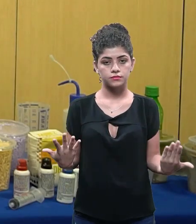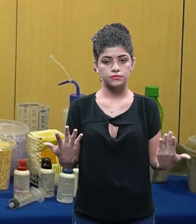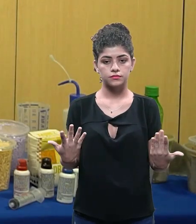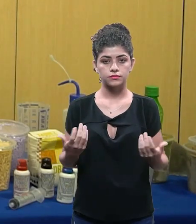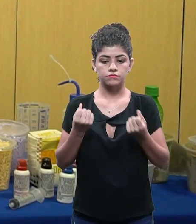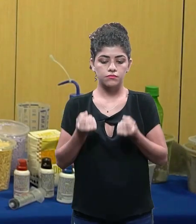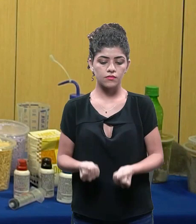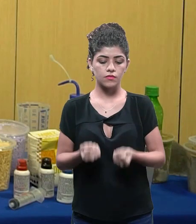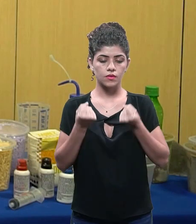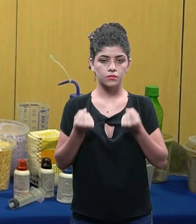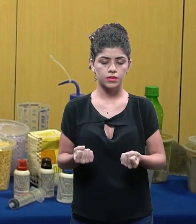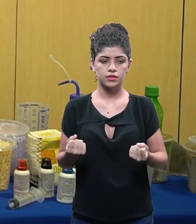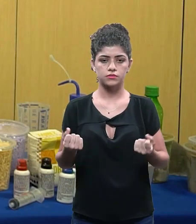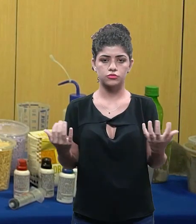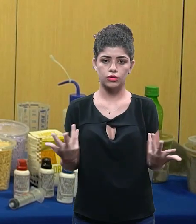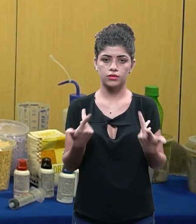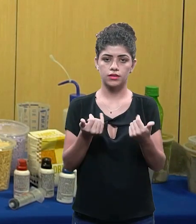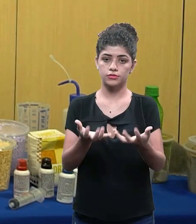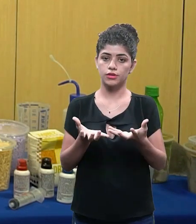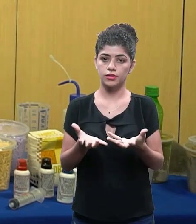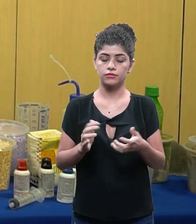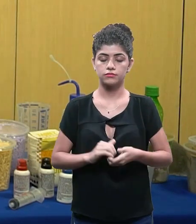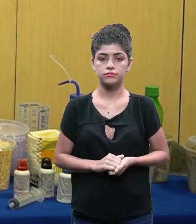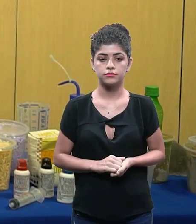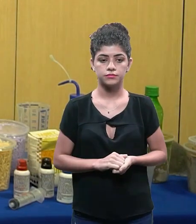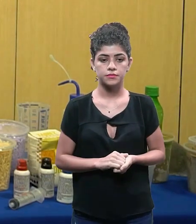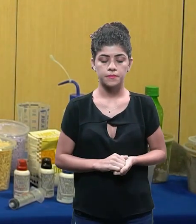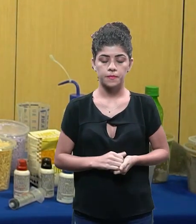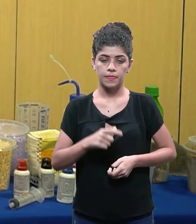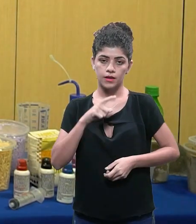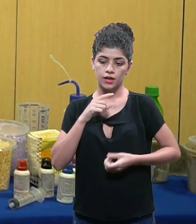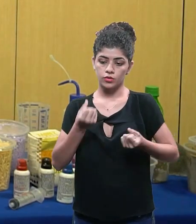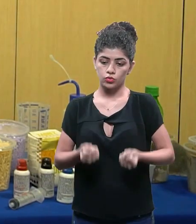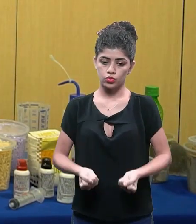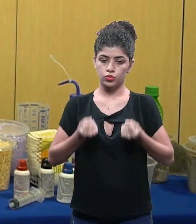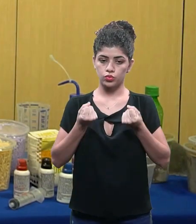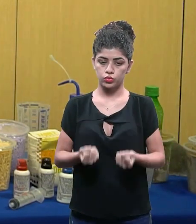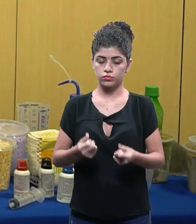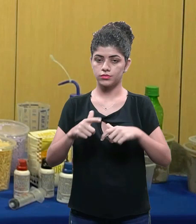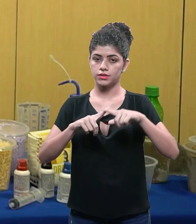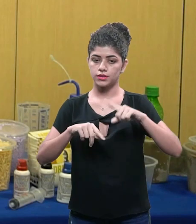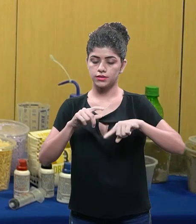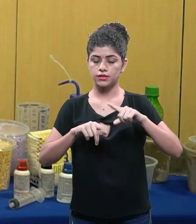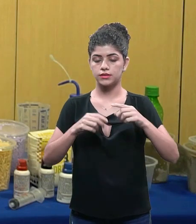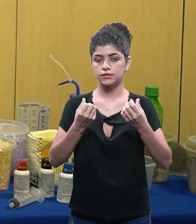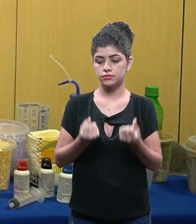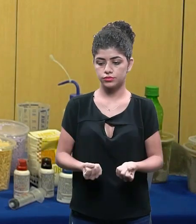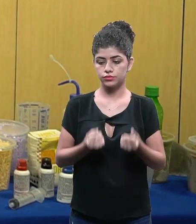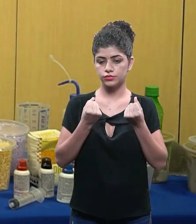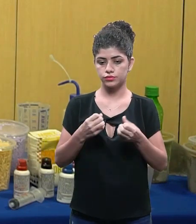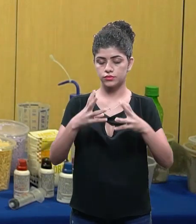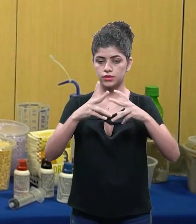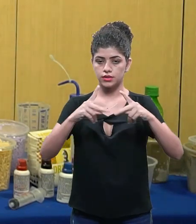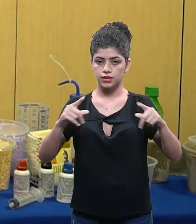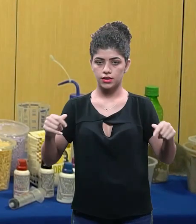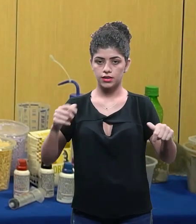peso, que resistência, que durabilidade eu quero para esse meu produto. Se eu quero o peso, vou botar materiais pesados, vou botar